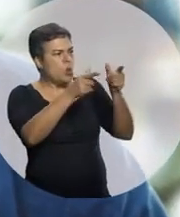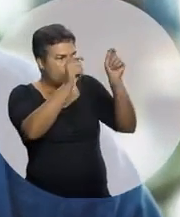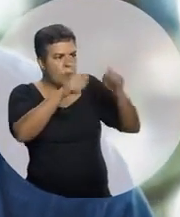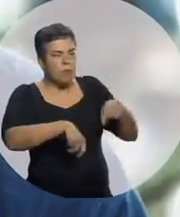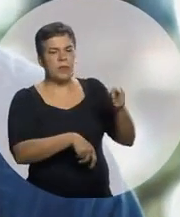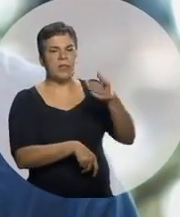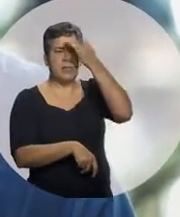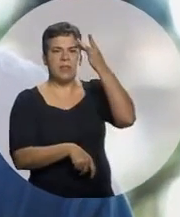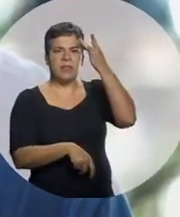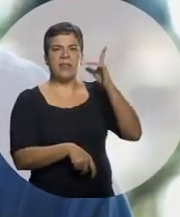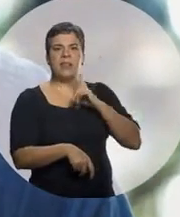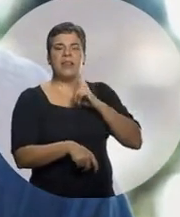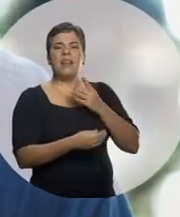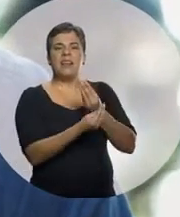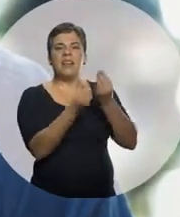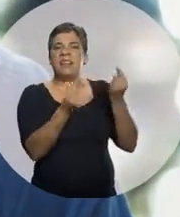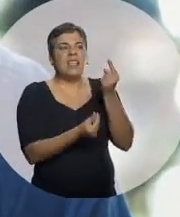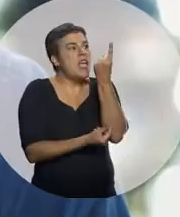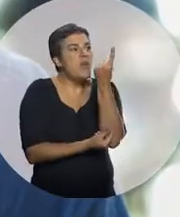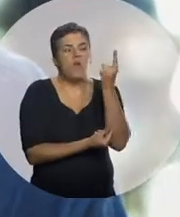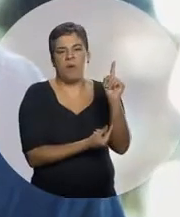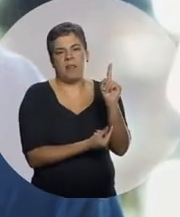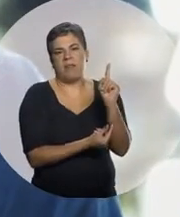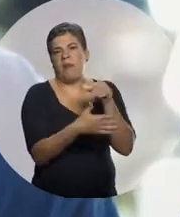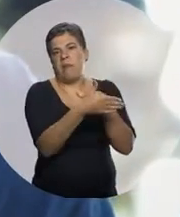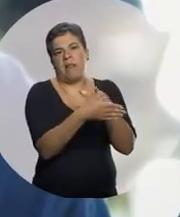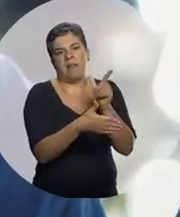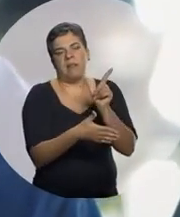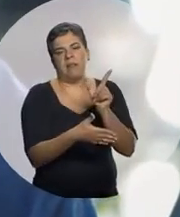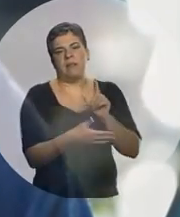o potencial da pessoa Essa é uma característica dela, não a define